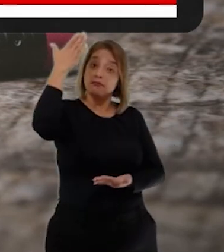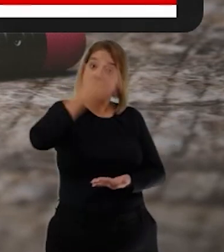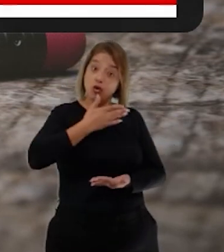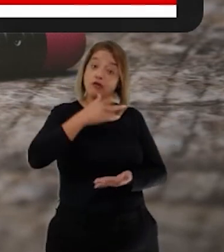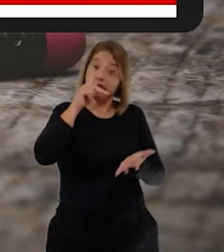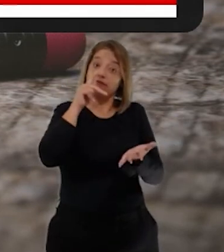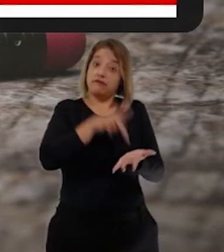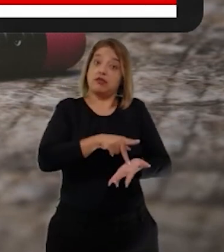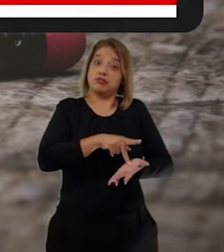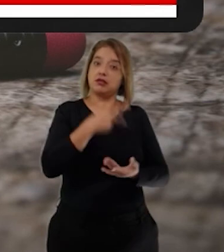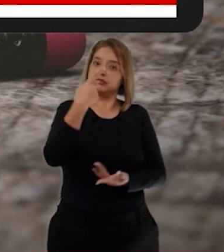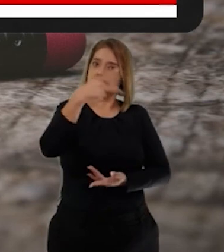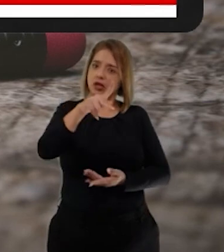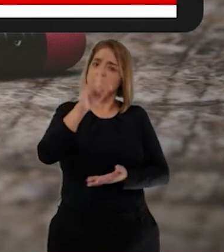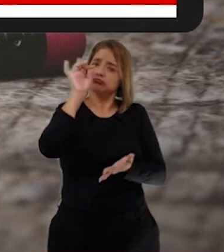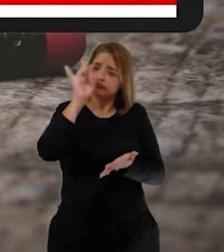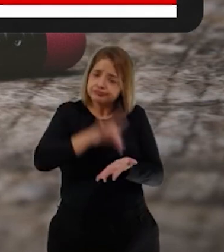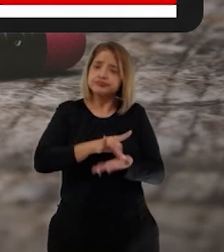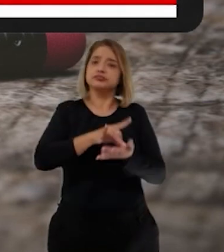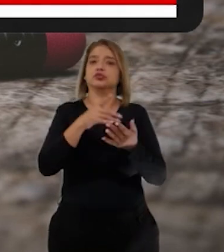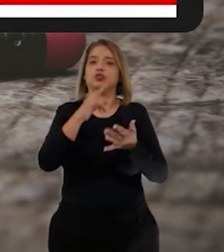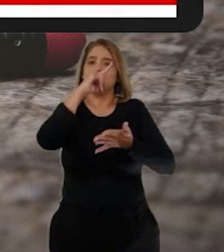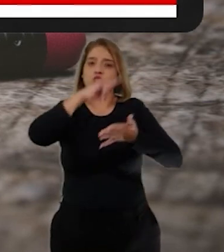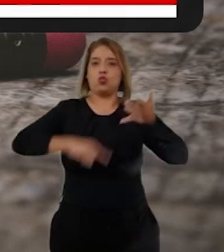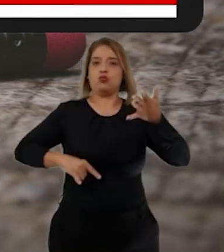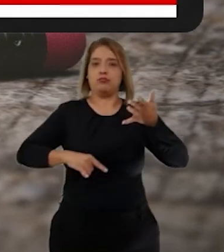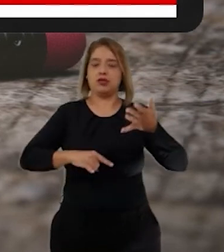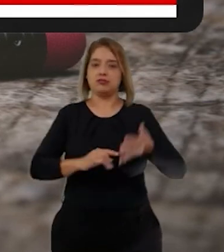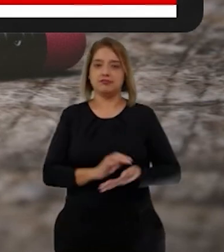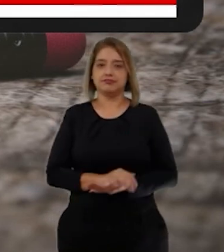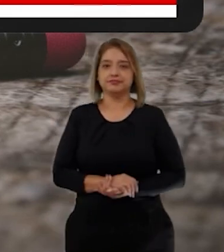aquilo é verdade, que é um documento verdadeiro?